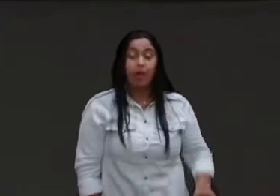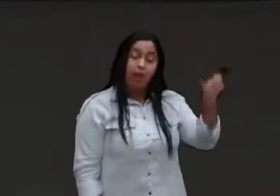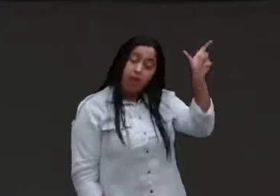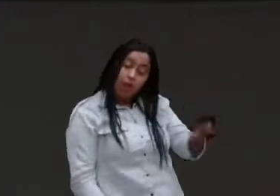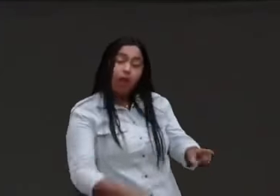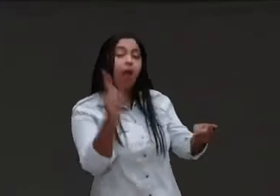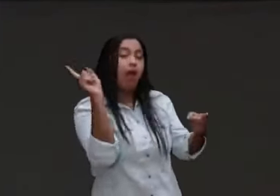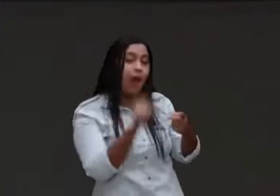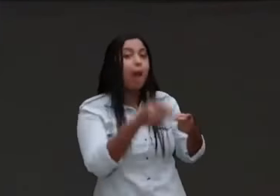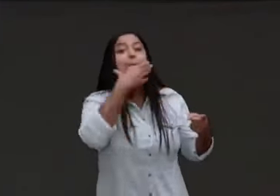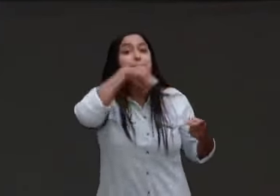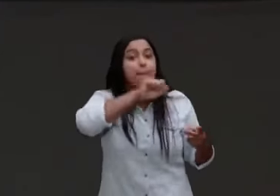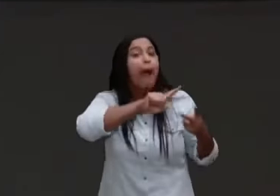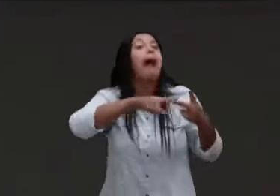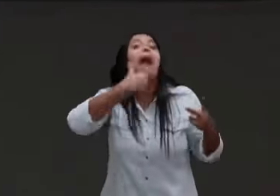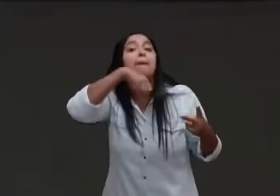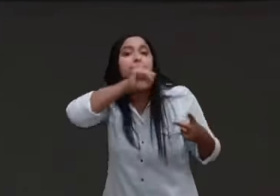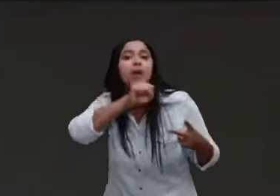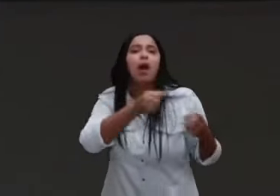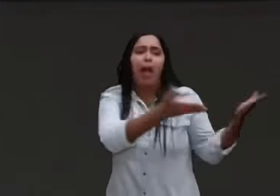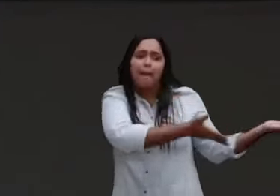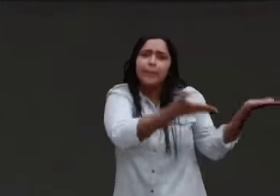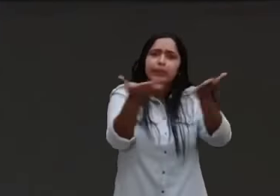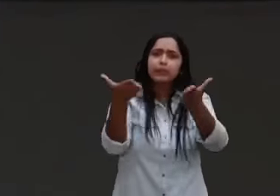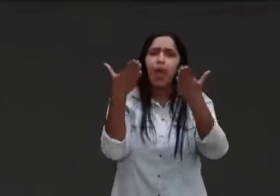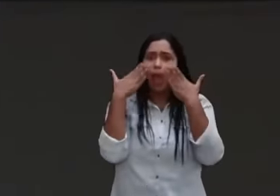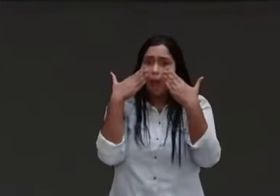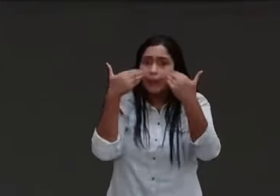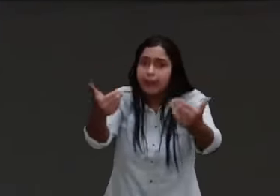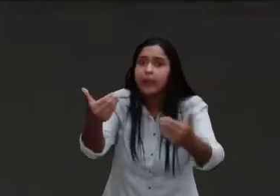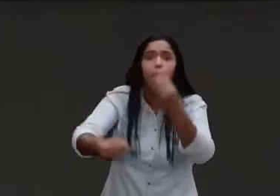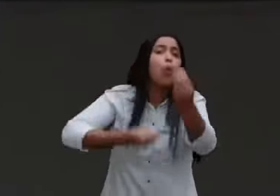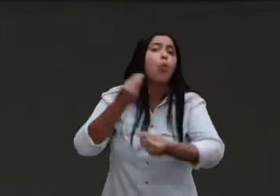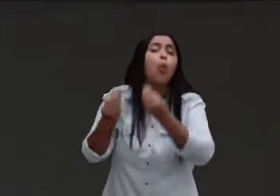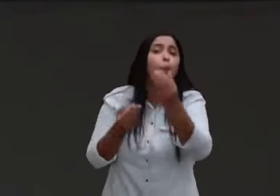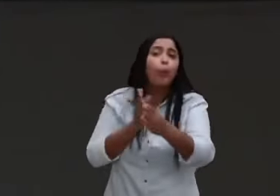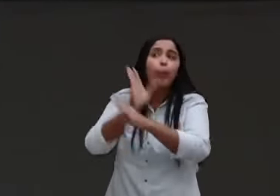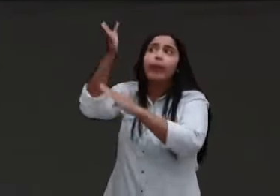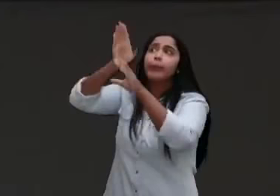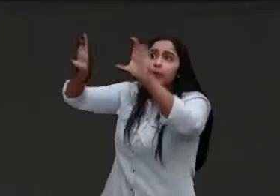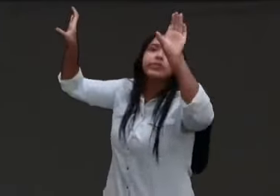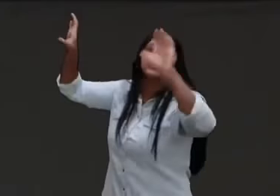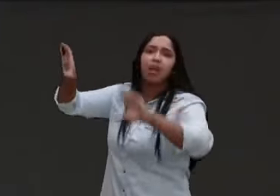do caminho do céu, mas o filho vai para o inferno, é isso mesmo, escolhas,